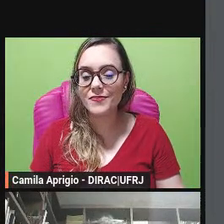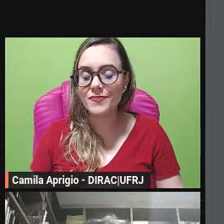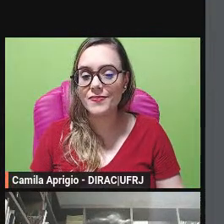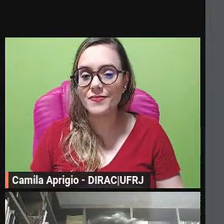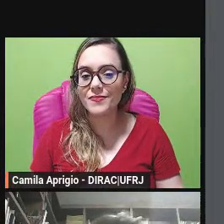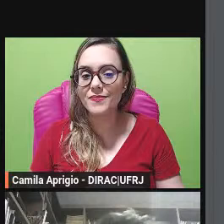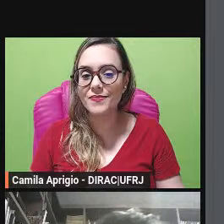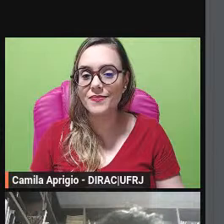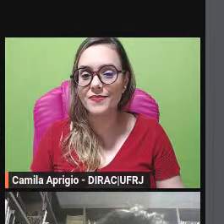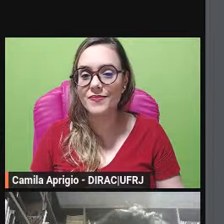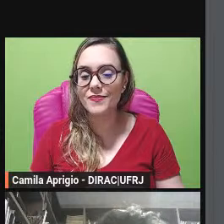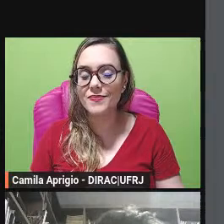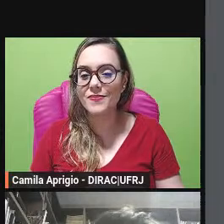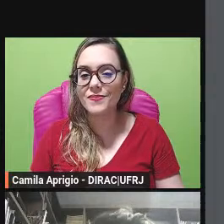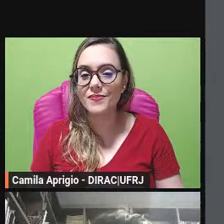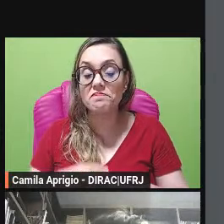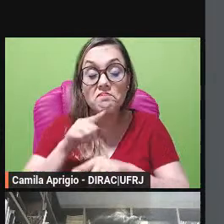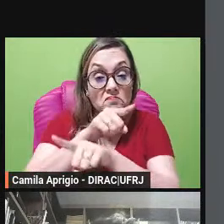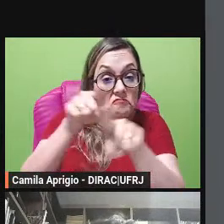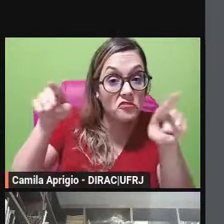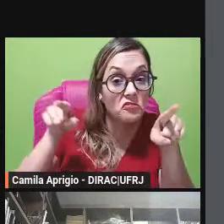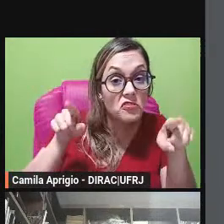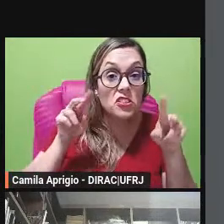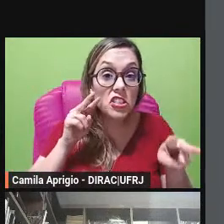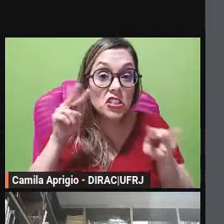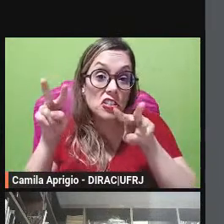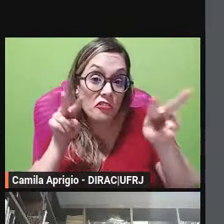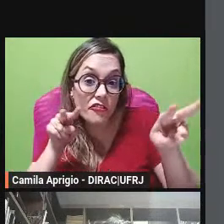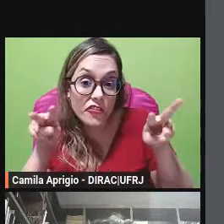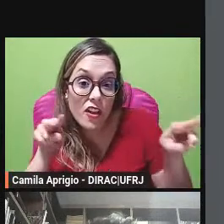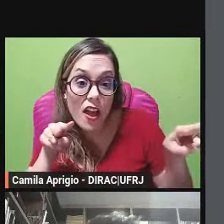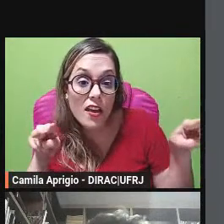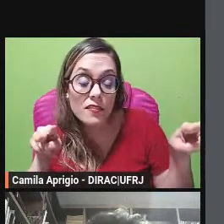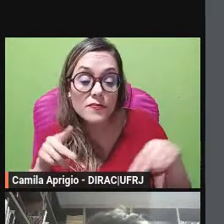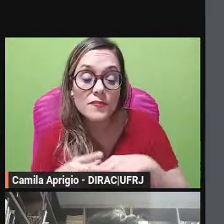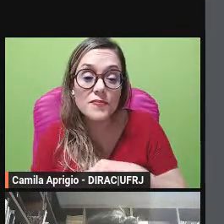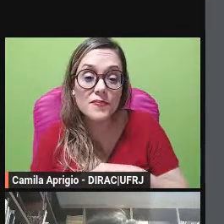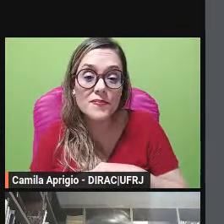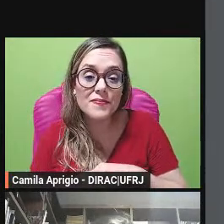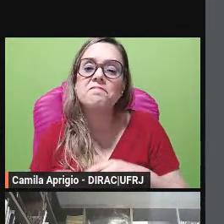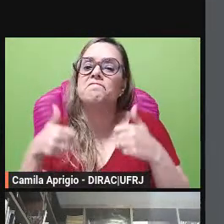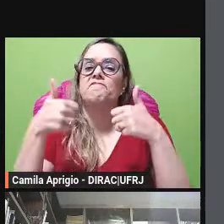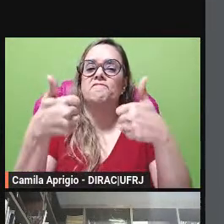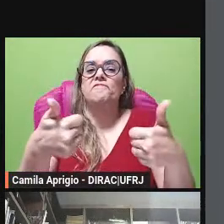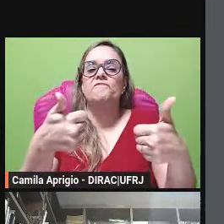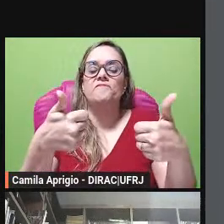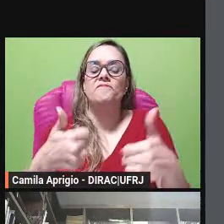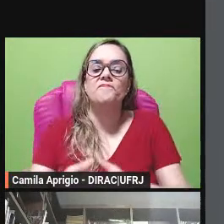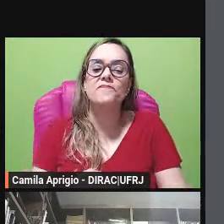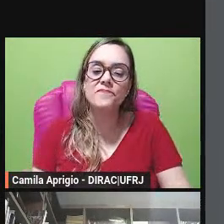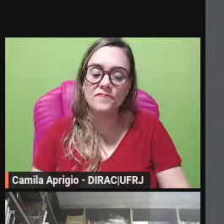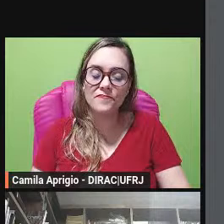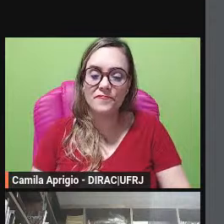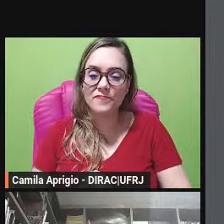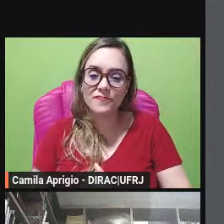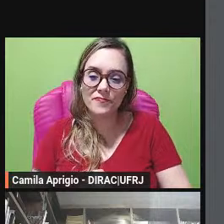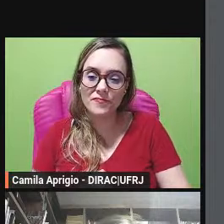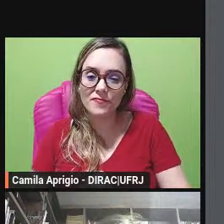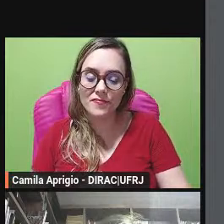acho que vocês devem estar vendo aí né muito bem então